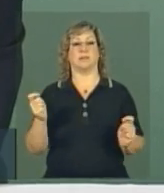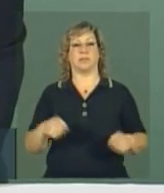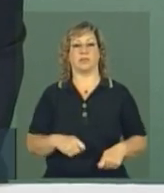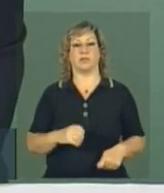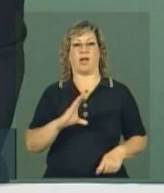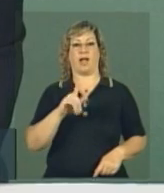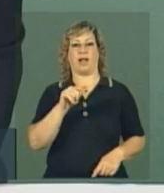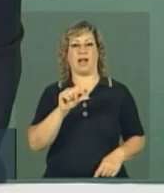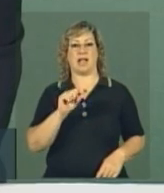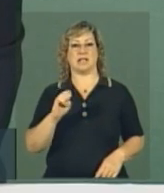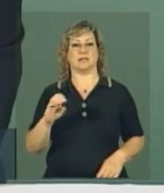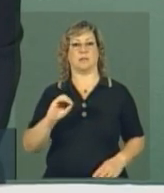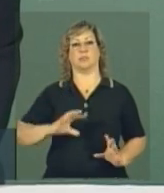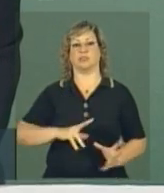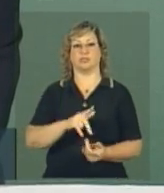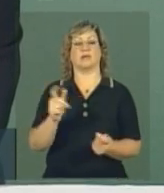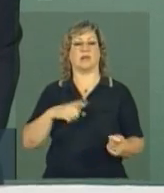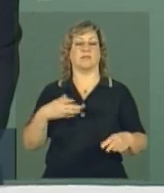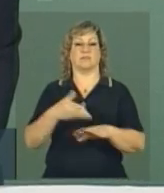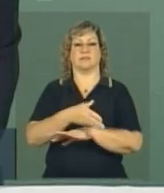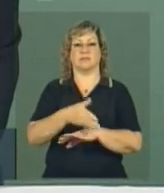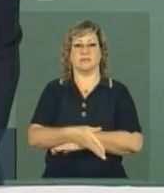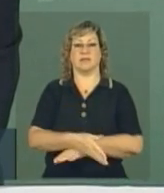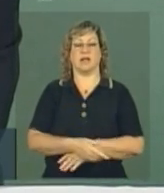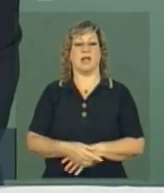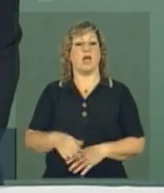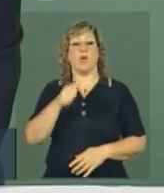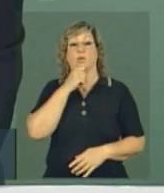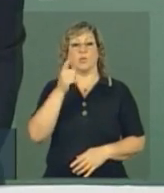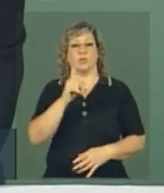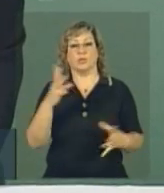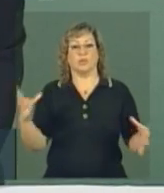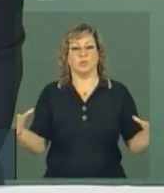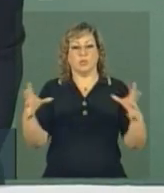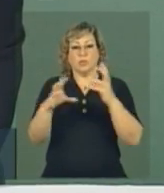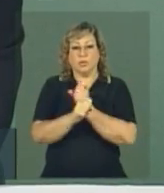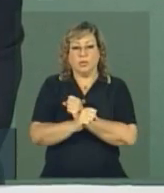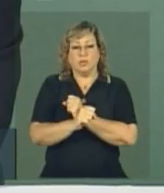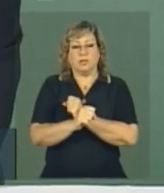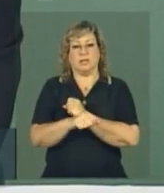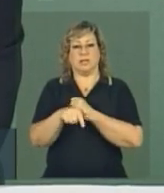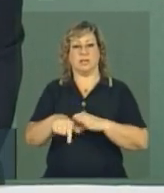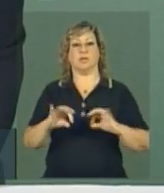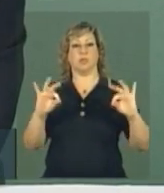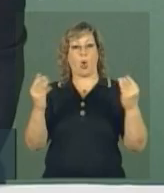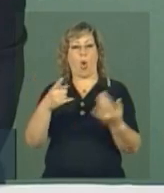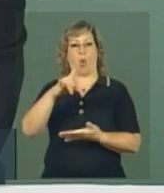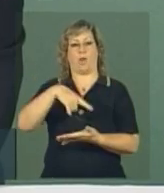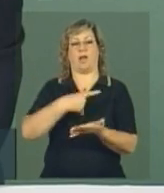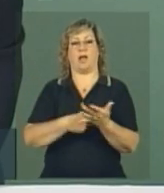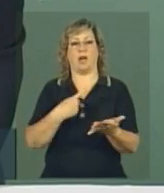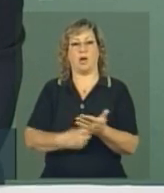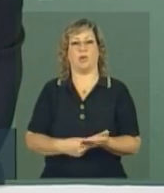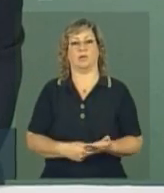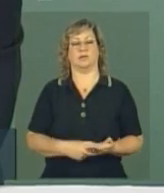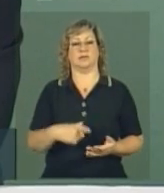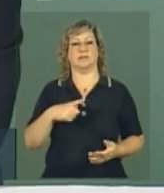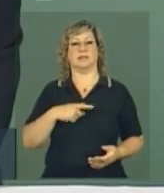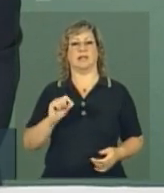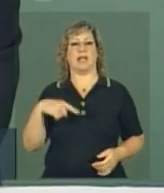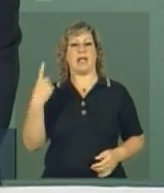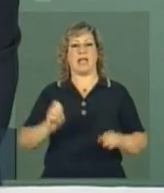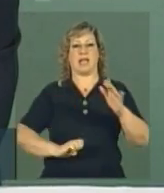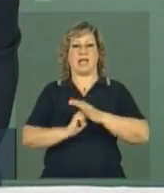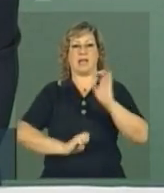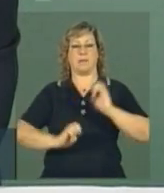mundial e estão participando. Então, não estão contabilizados ainda todos esses acordos que estão em andamento, nem as empresas que ainda estão